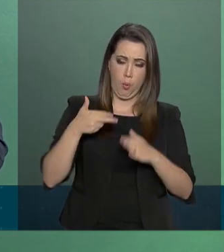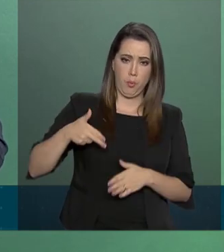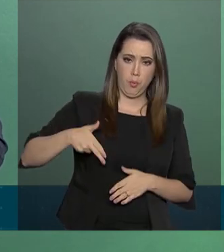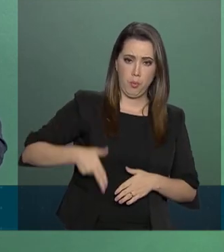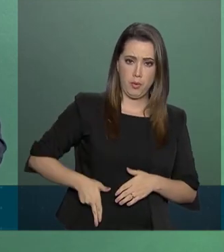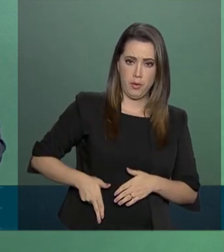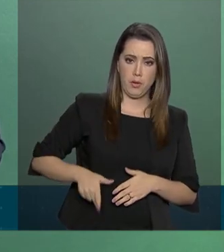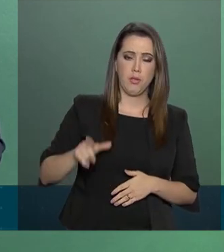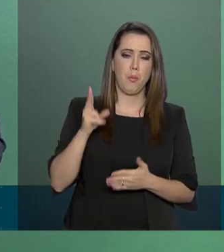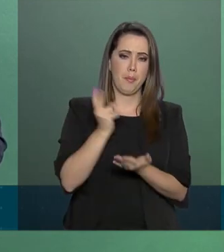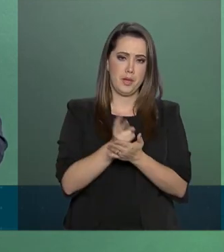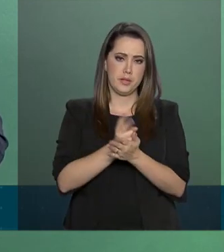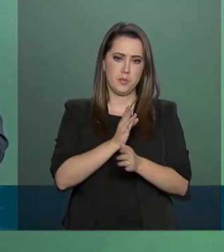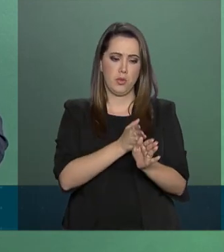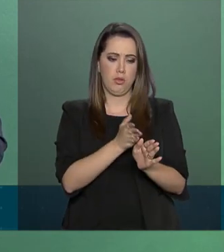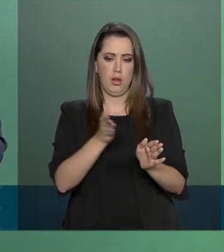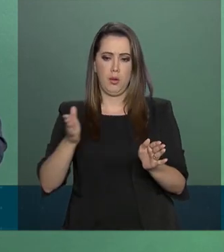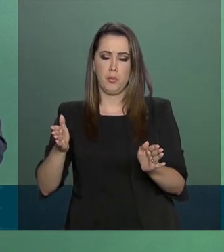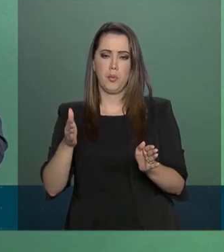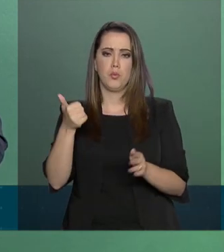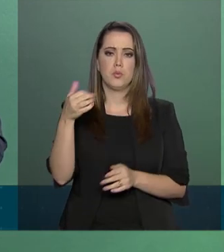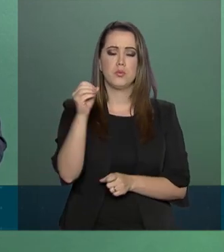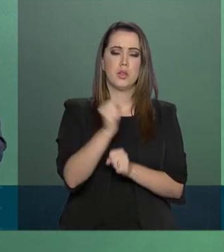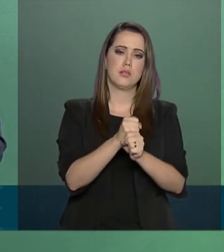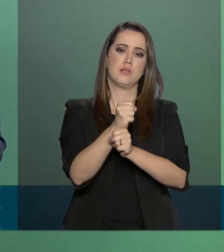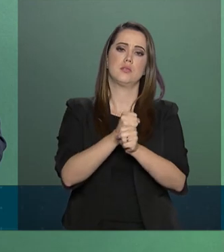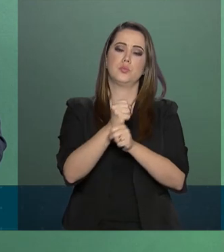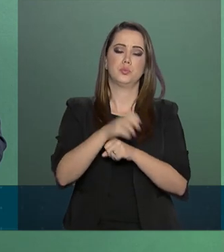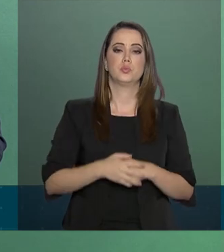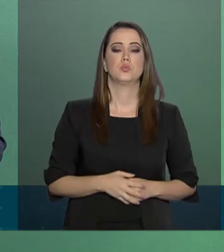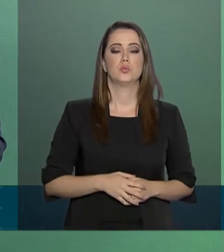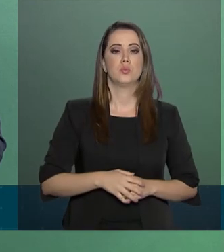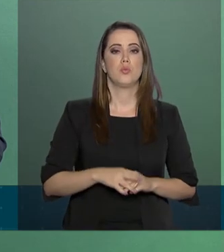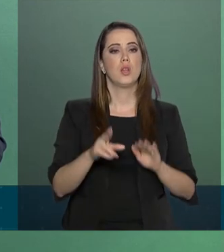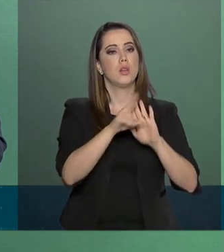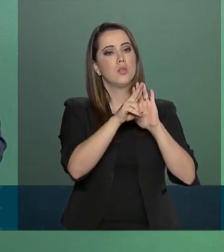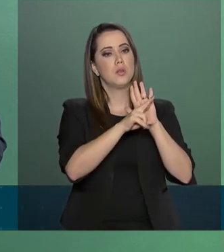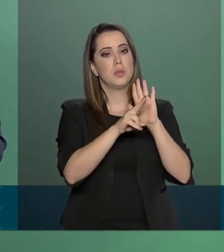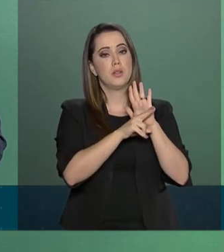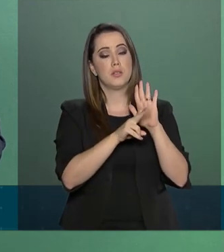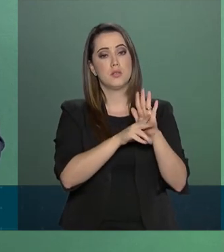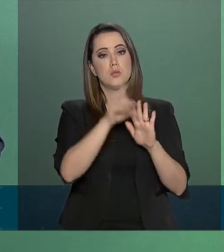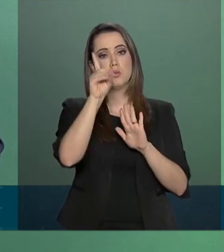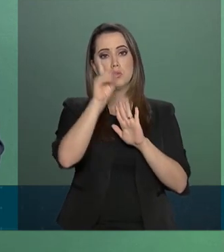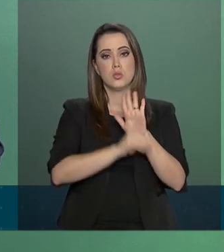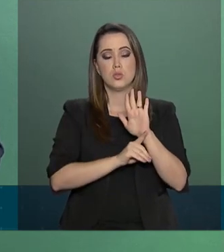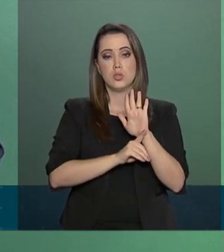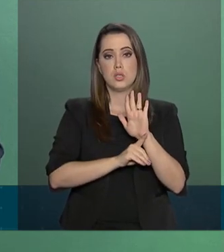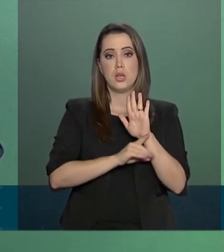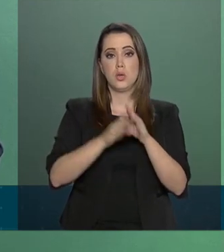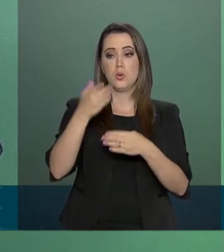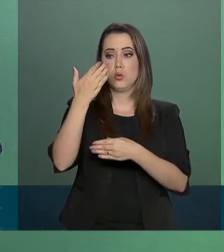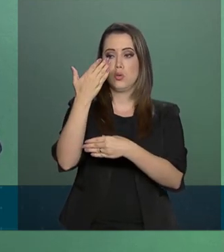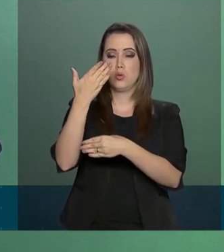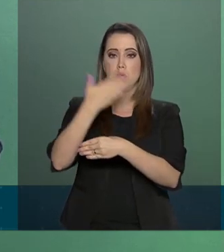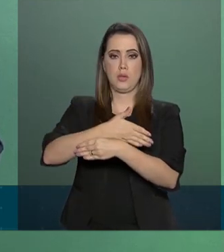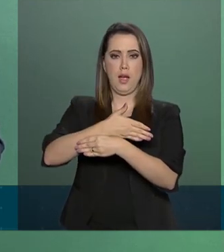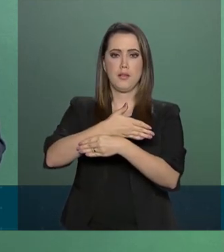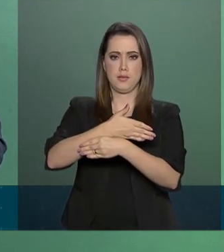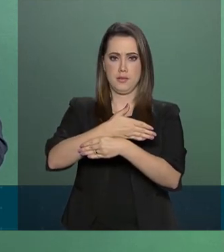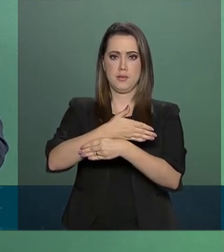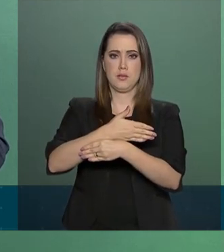de validade. Regulamentação do direito dos CACs de portar uma arma